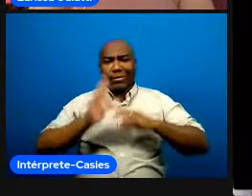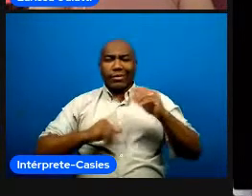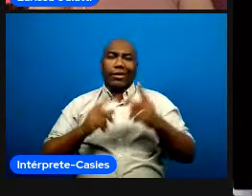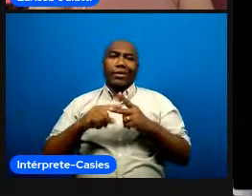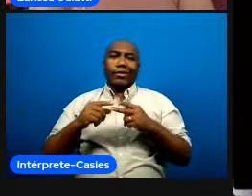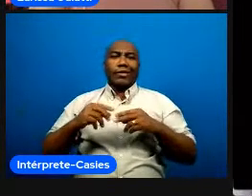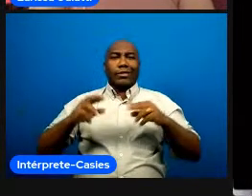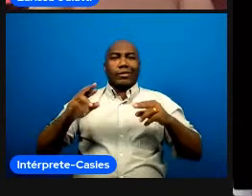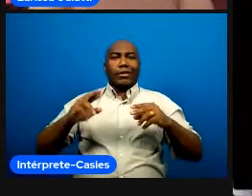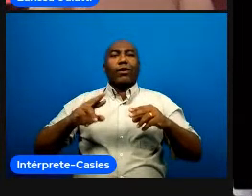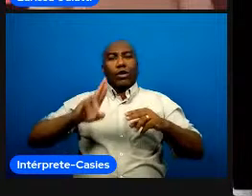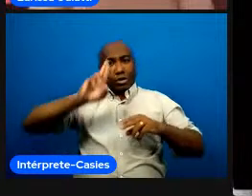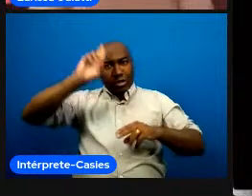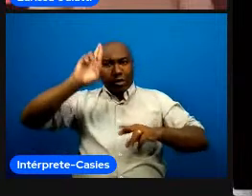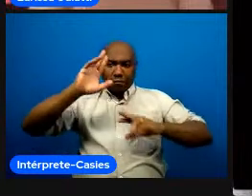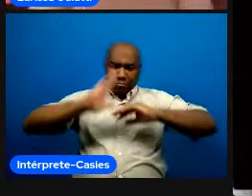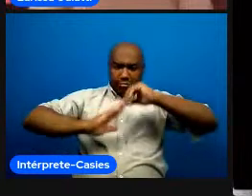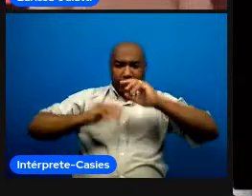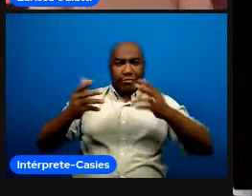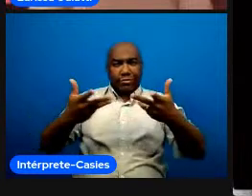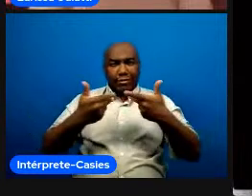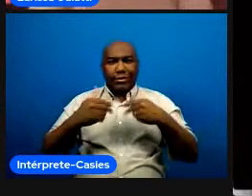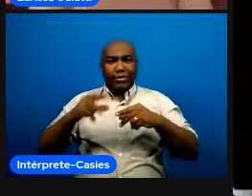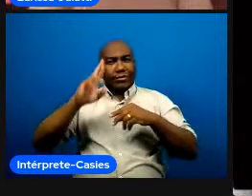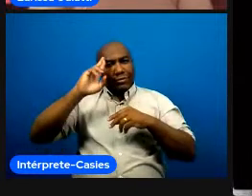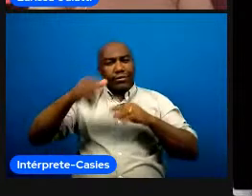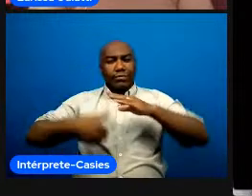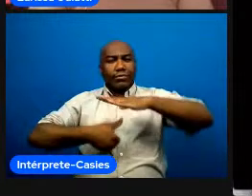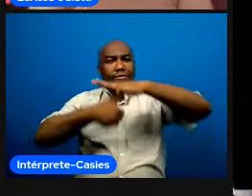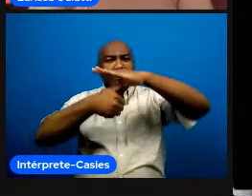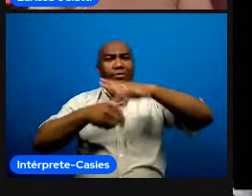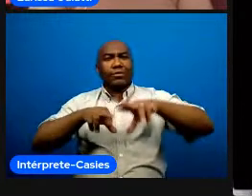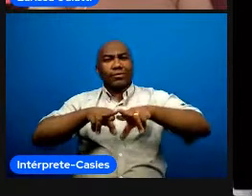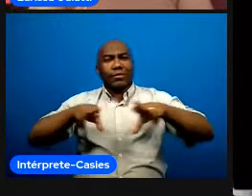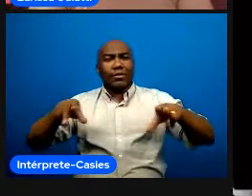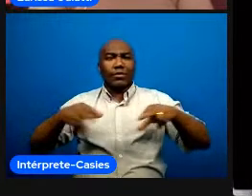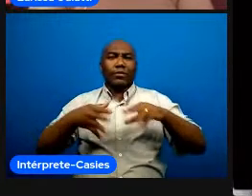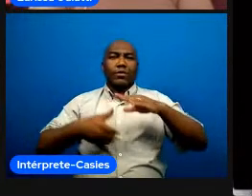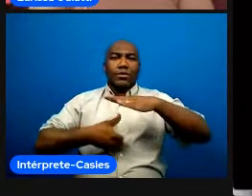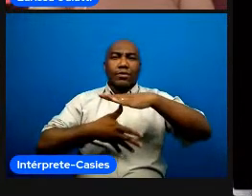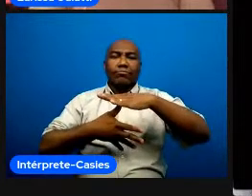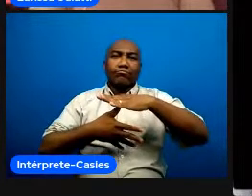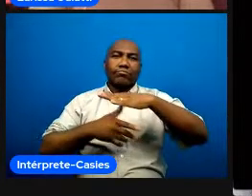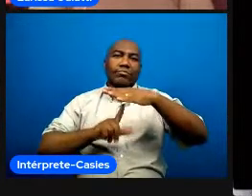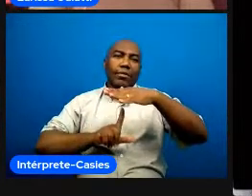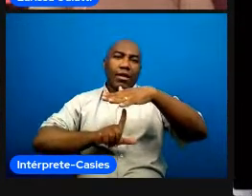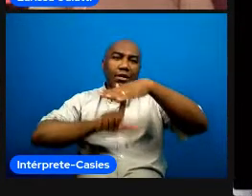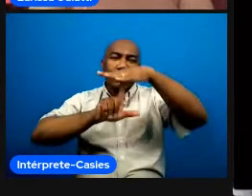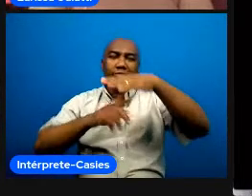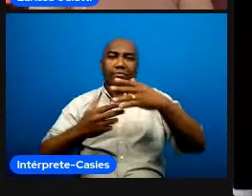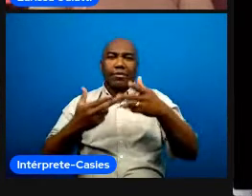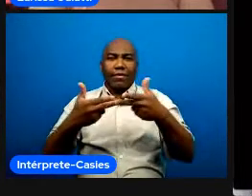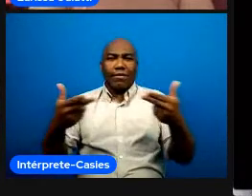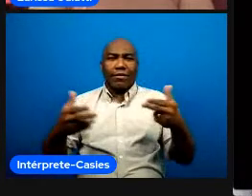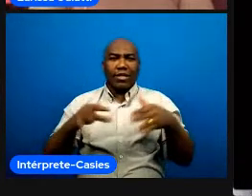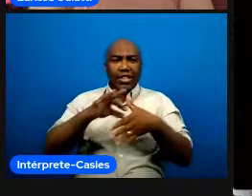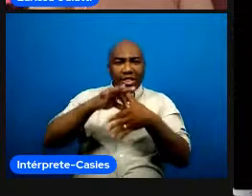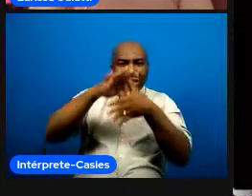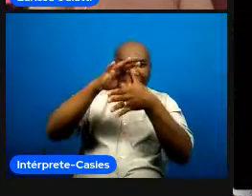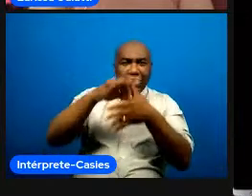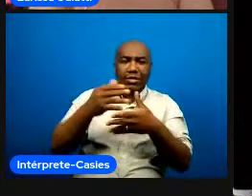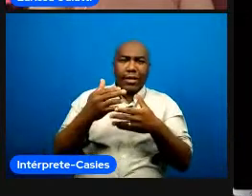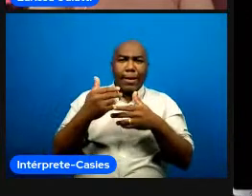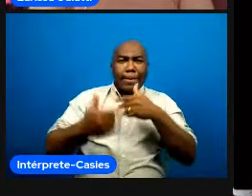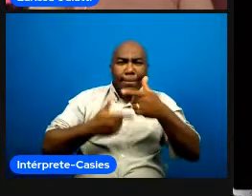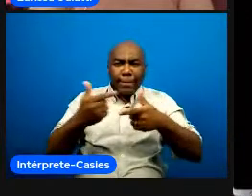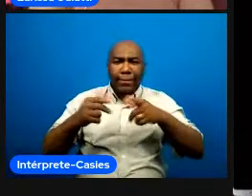gestão é uma palavra muito ampla vai desde gerir conhecimento pessoas ambientes conhecimento intrapessoal conhecer sobre